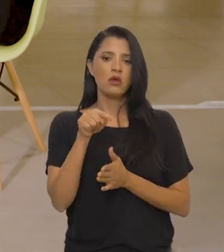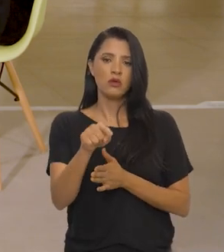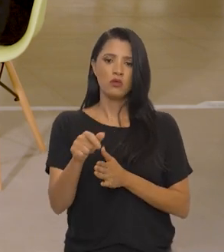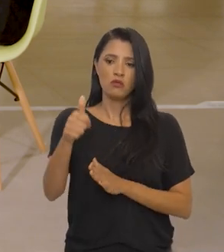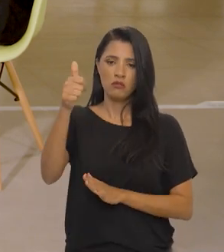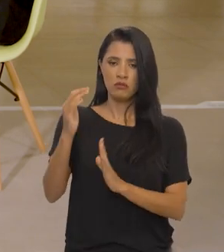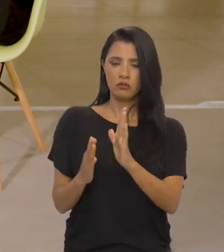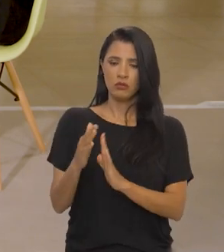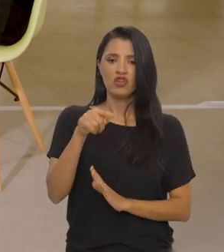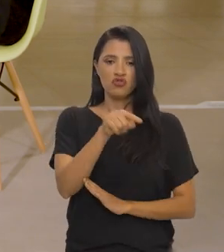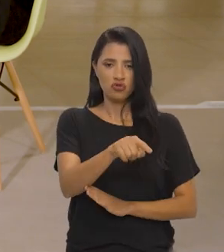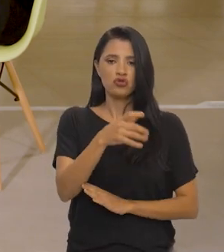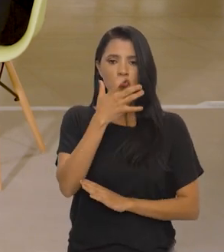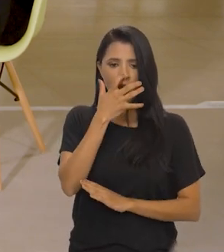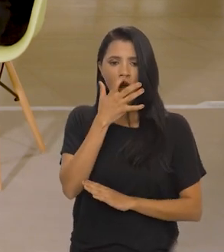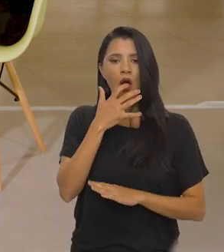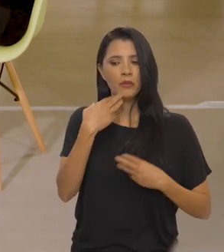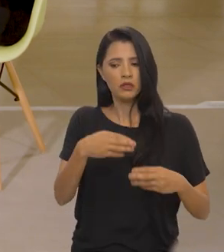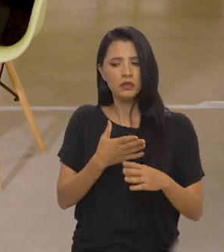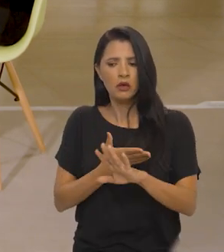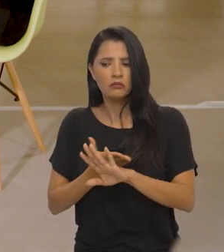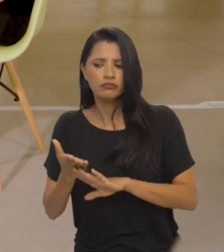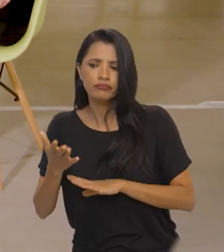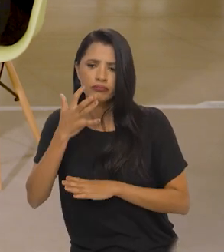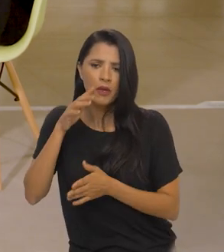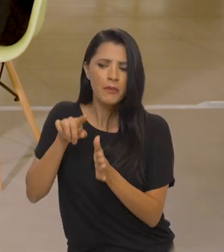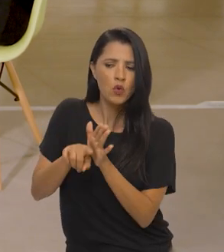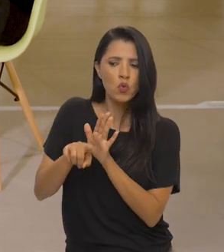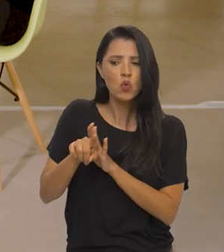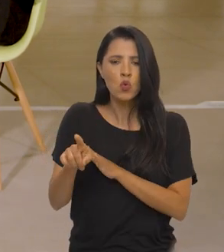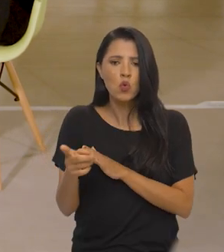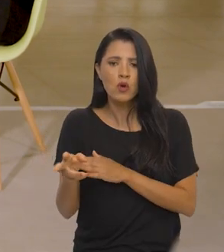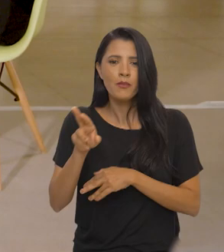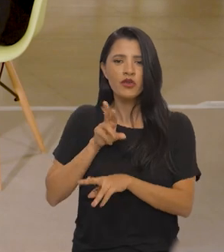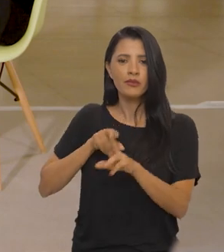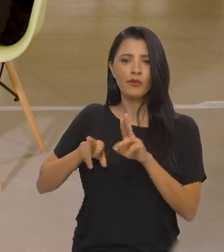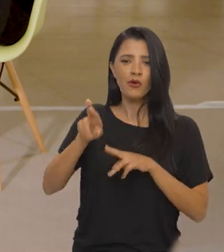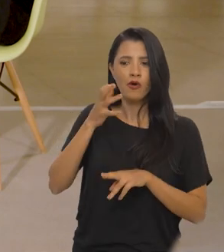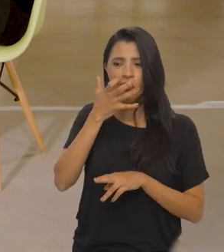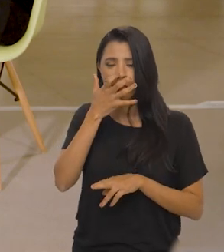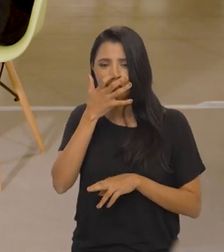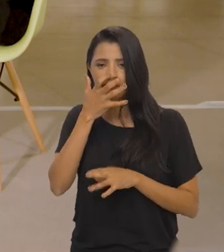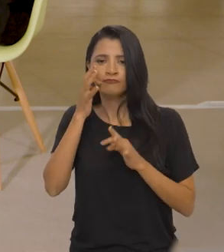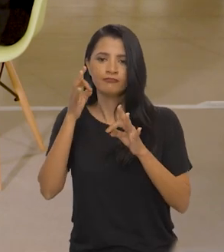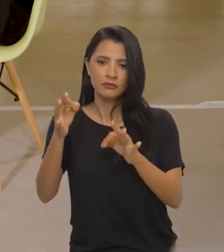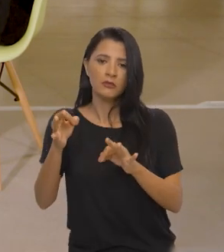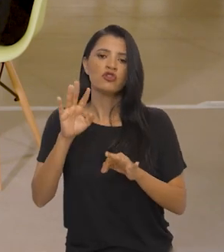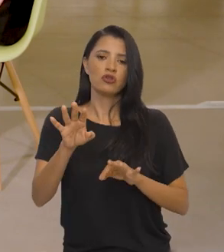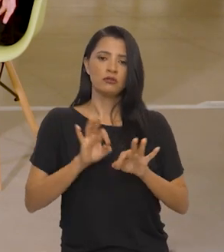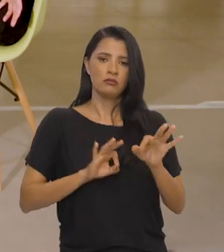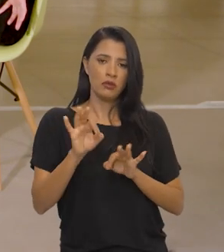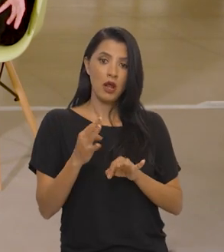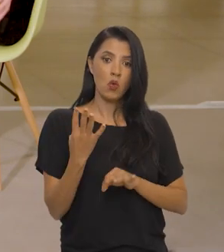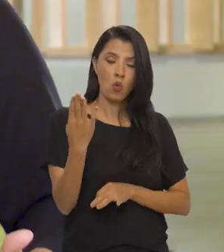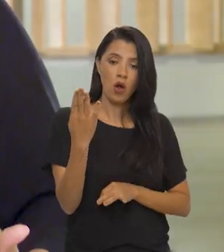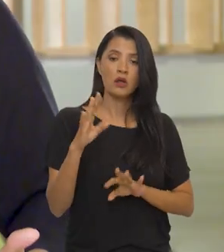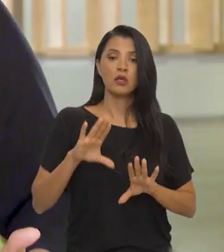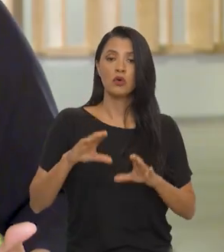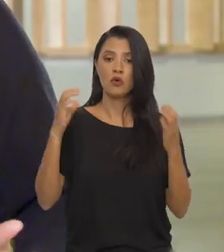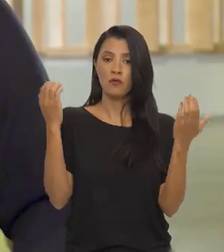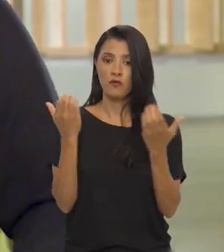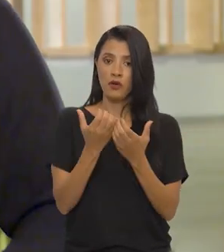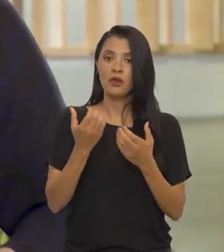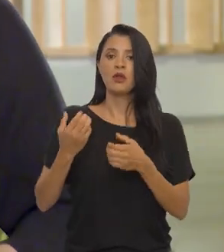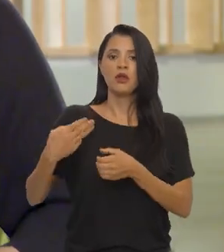o Ministério já começou a circular, ouvir as pessoas, o Ministério se prepara para realizar a quarta Conferência